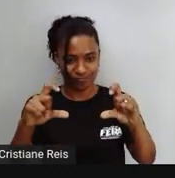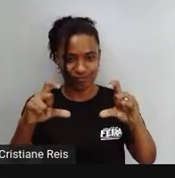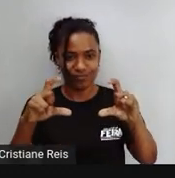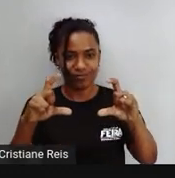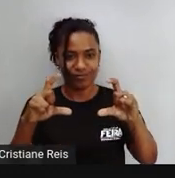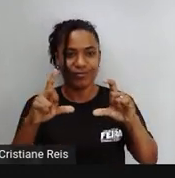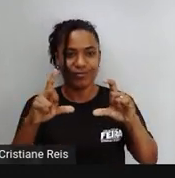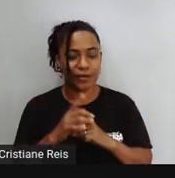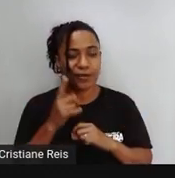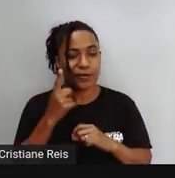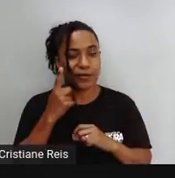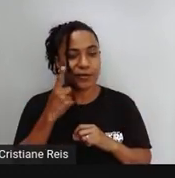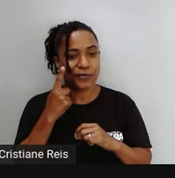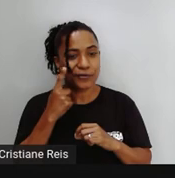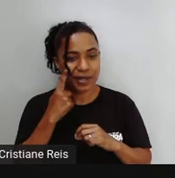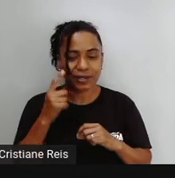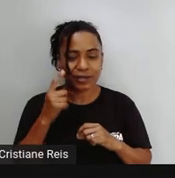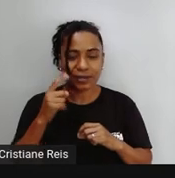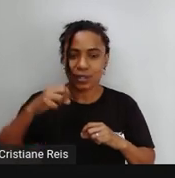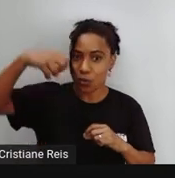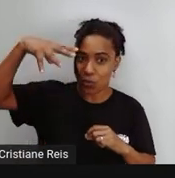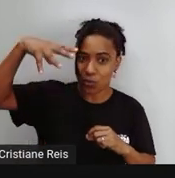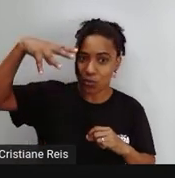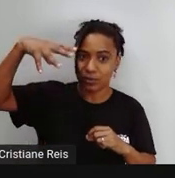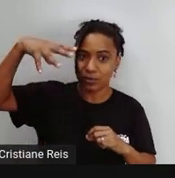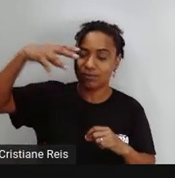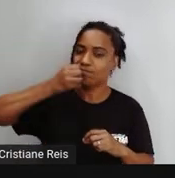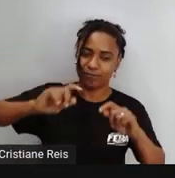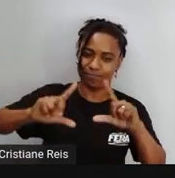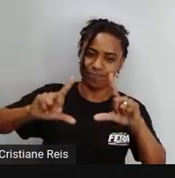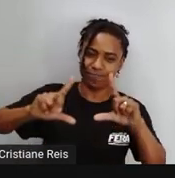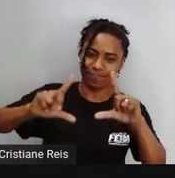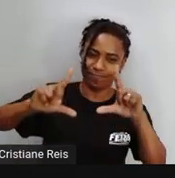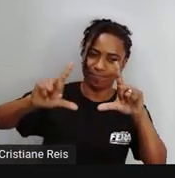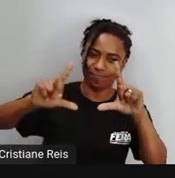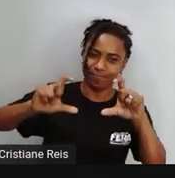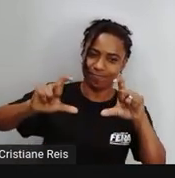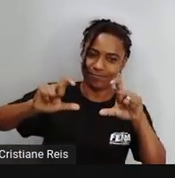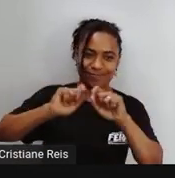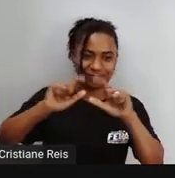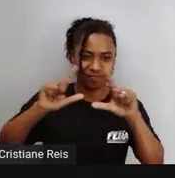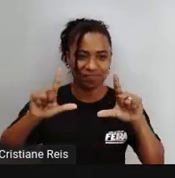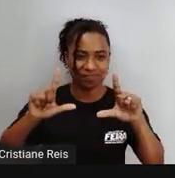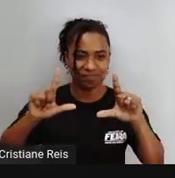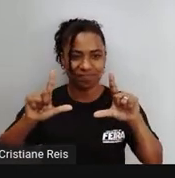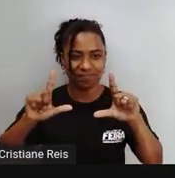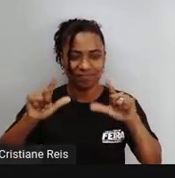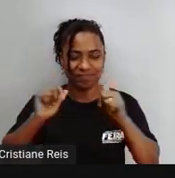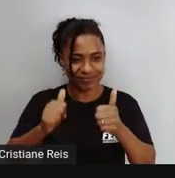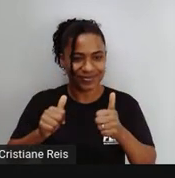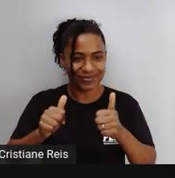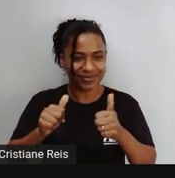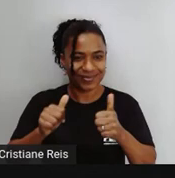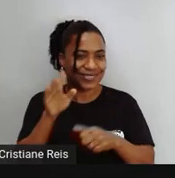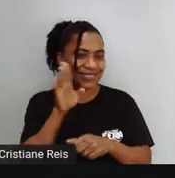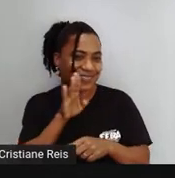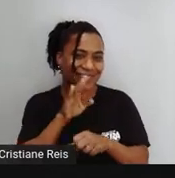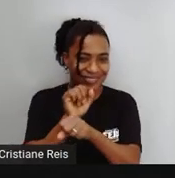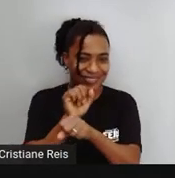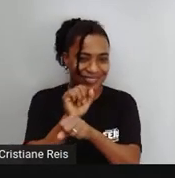Observe Como está a luminosidade Para que a sua foto Fique bem legal Fico aguardando Ok, students?